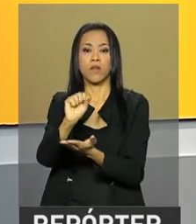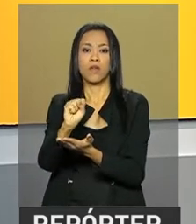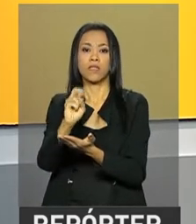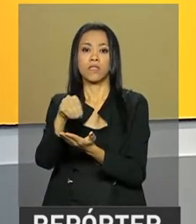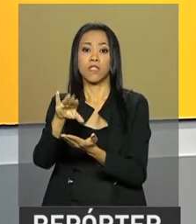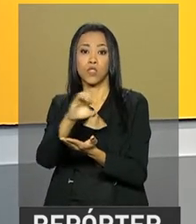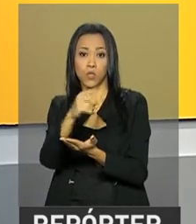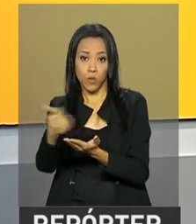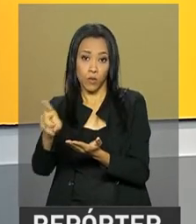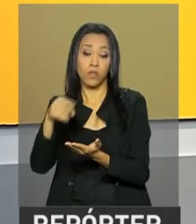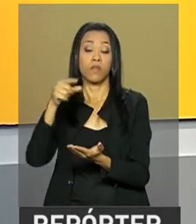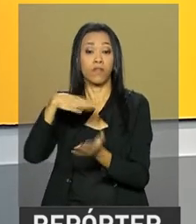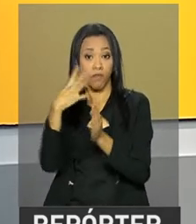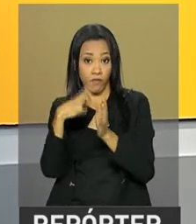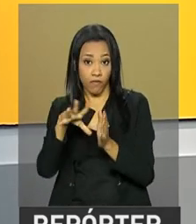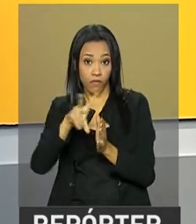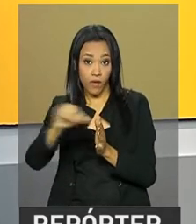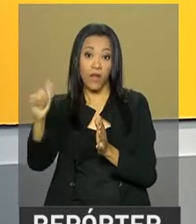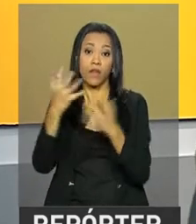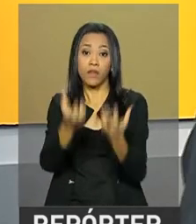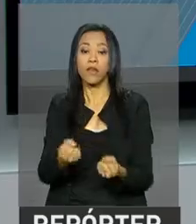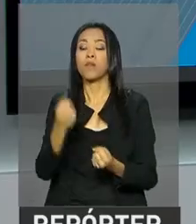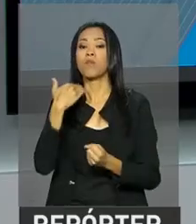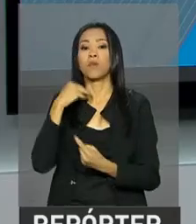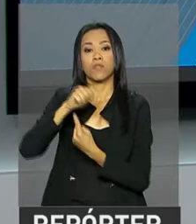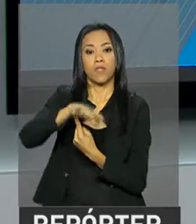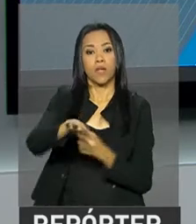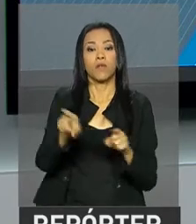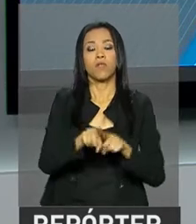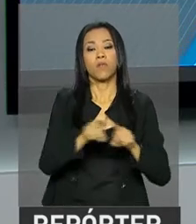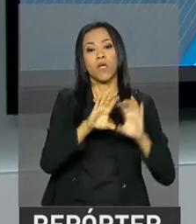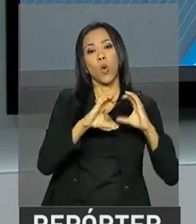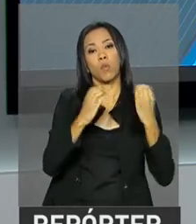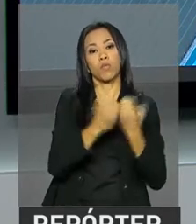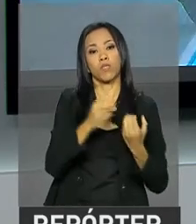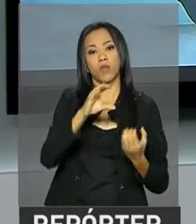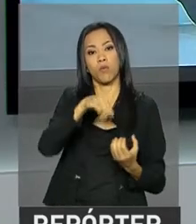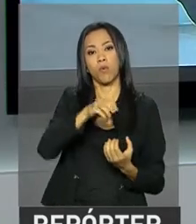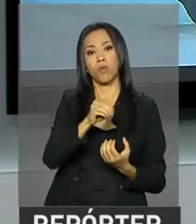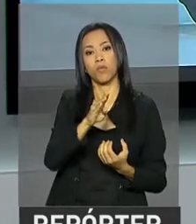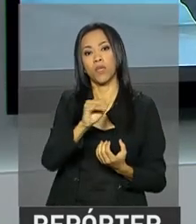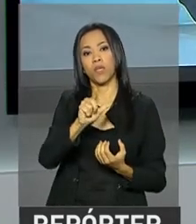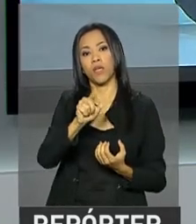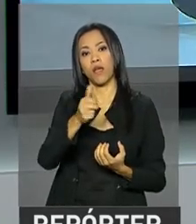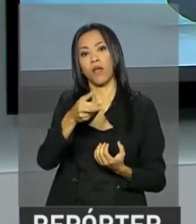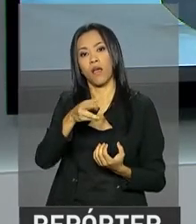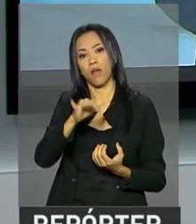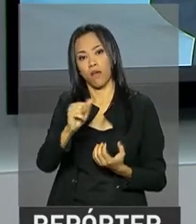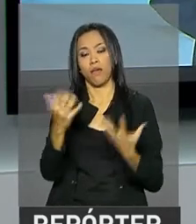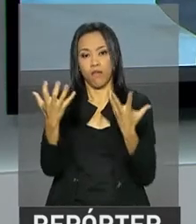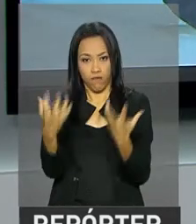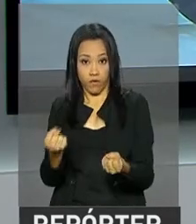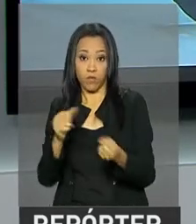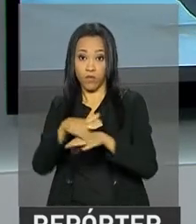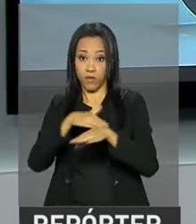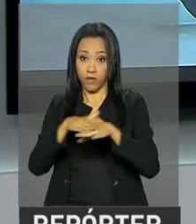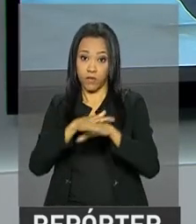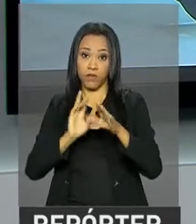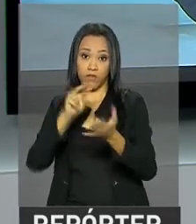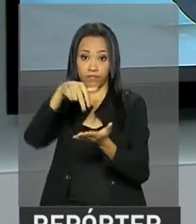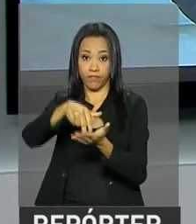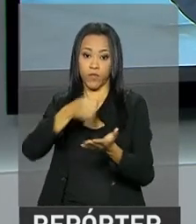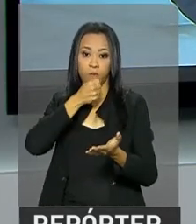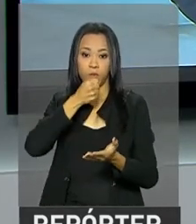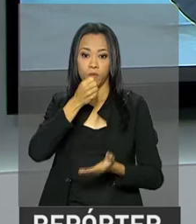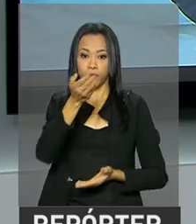Central e pela Comissão de Valores Mobiliários. Vamos então conversar com o repórter João Pedro Neto. Ele está lá no Palácio Planalto e tem as informações para a gente.